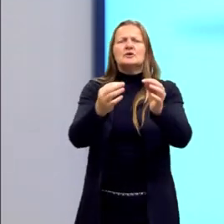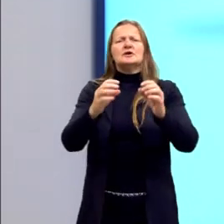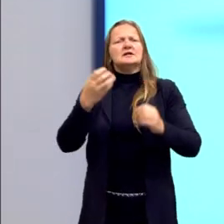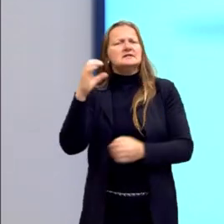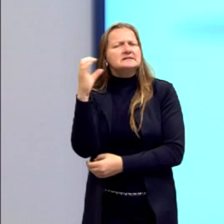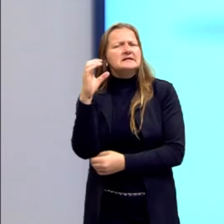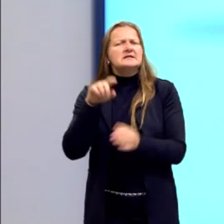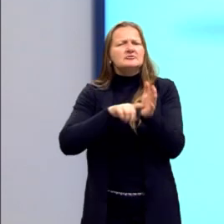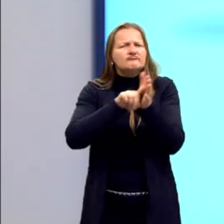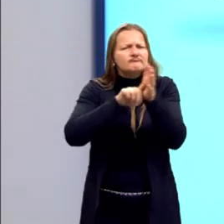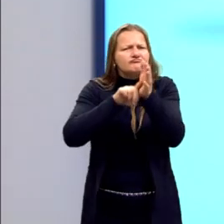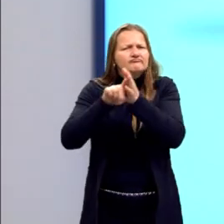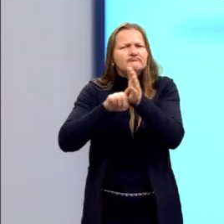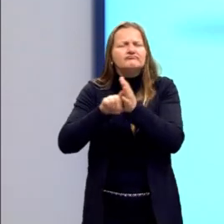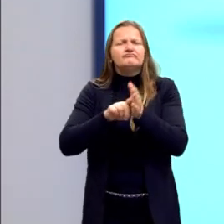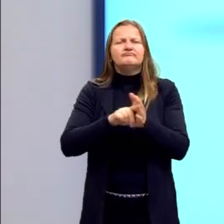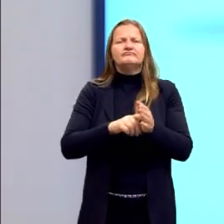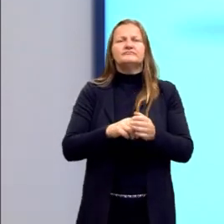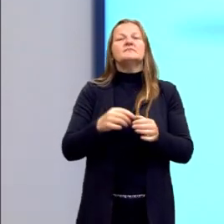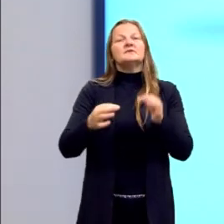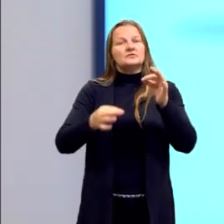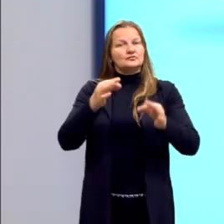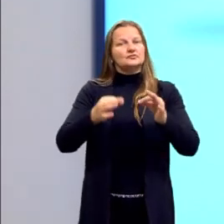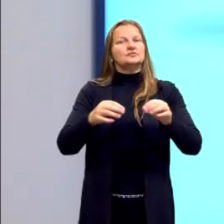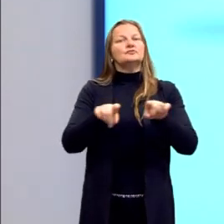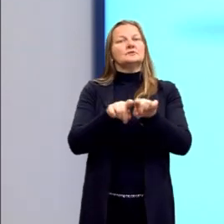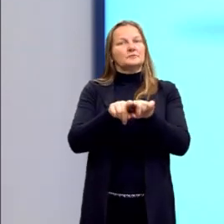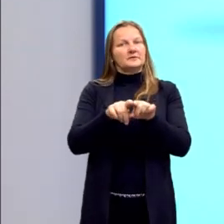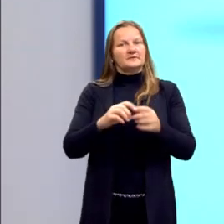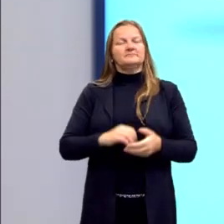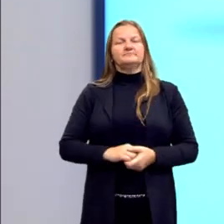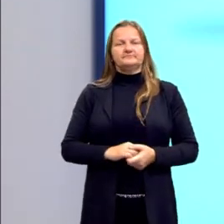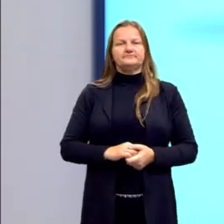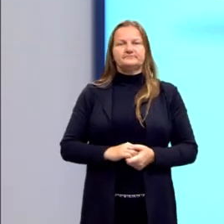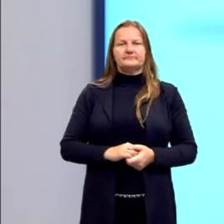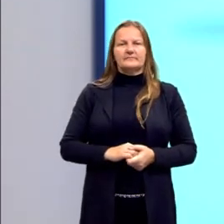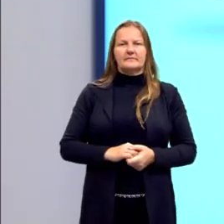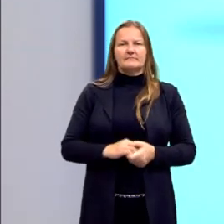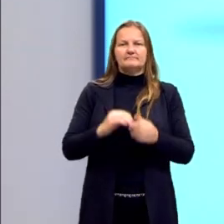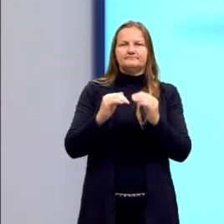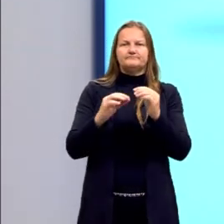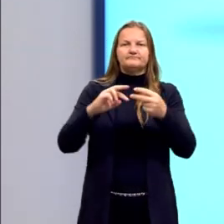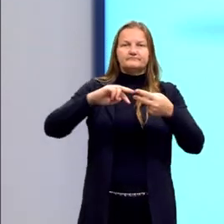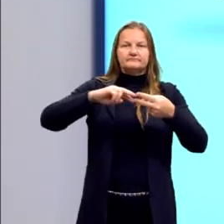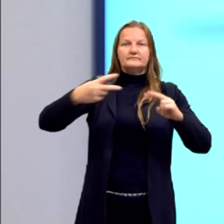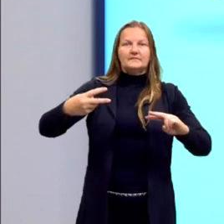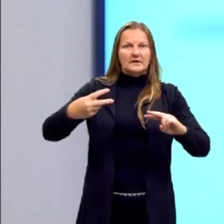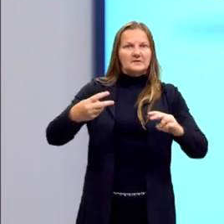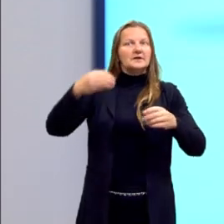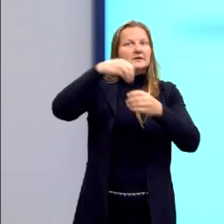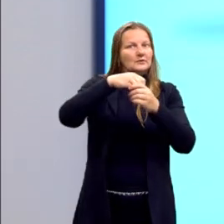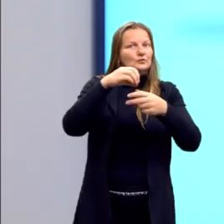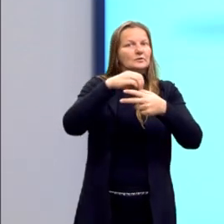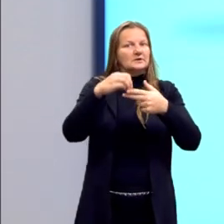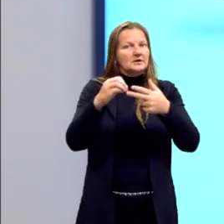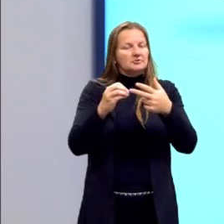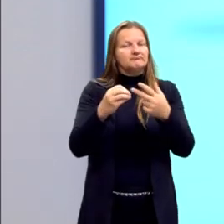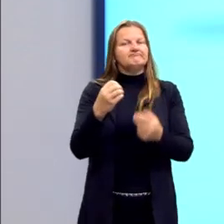ciência, até implicações jurídicas. Então, ela está bem alta no Enem também, pessoal.